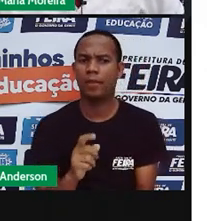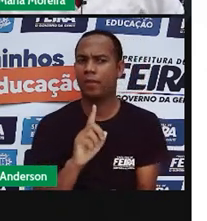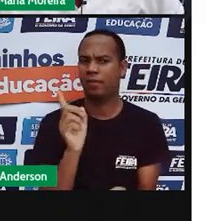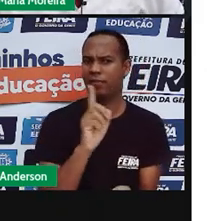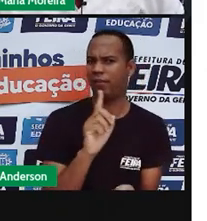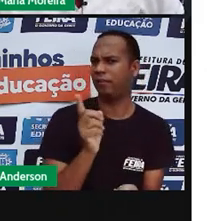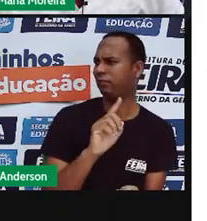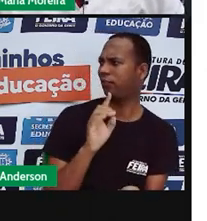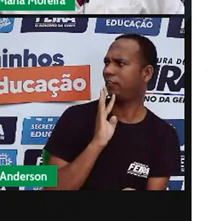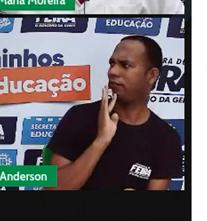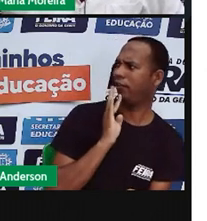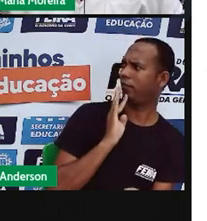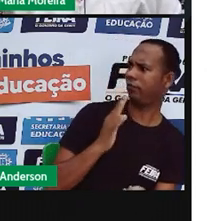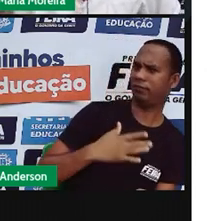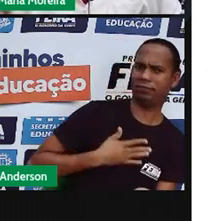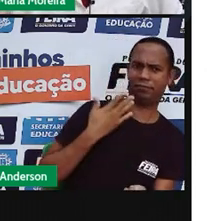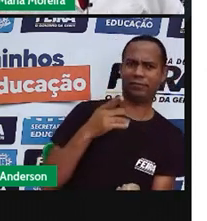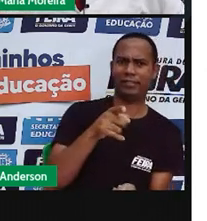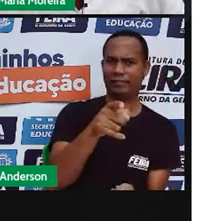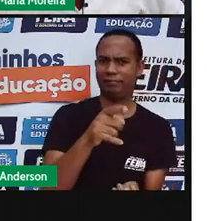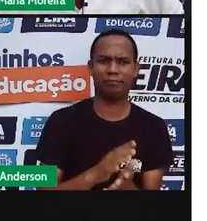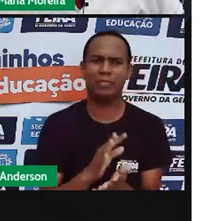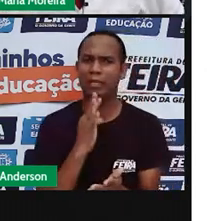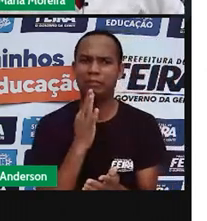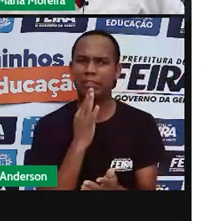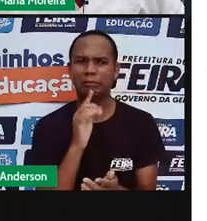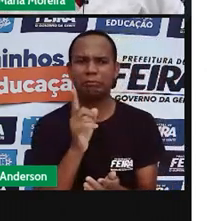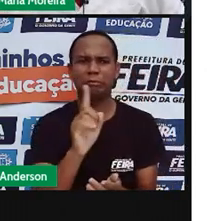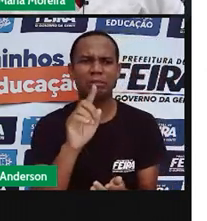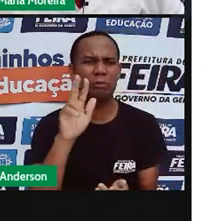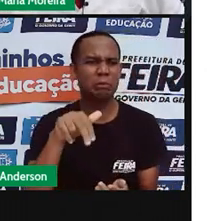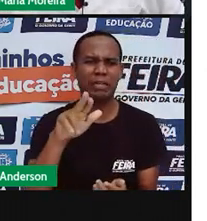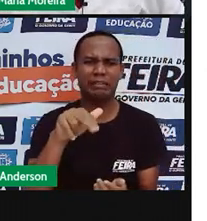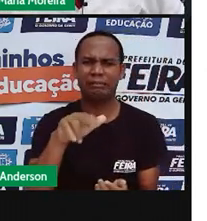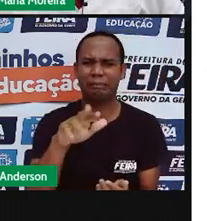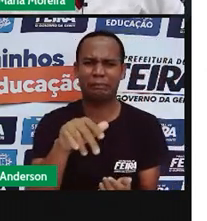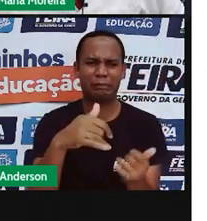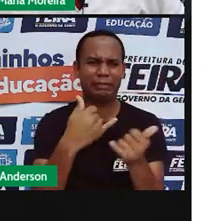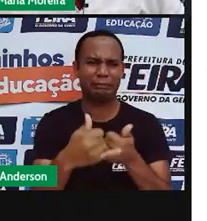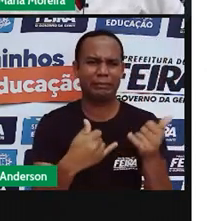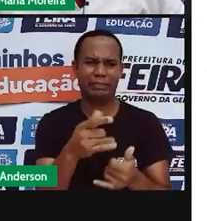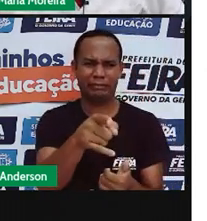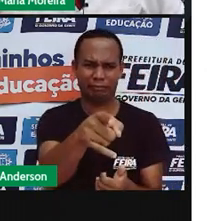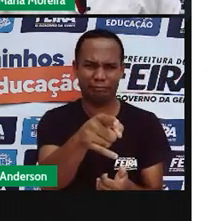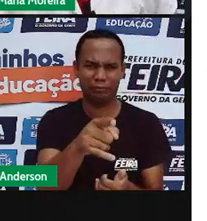gato, Anderson? É isso aí, o da cordinha? Você nunca brincou?